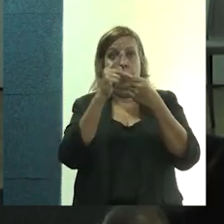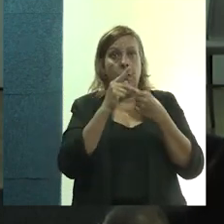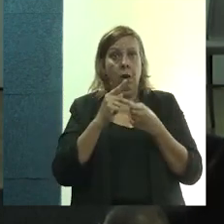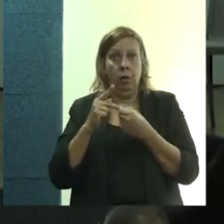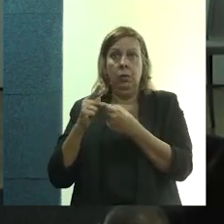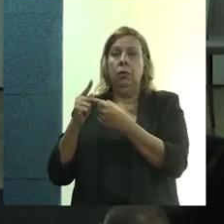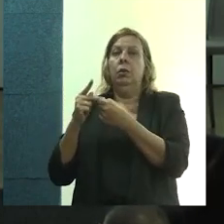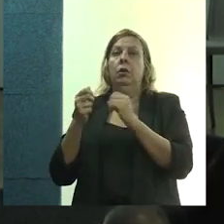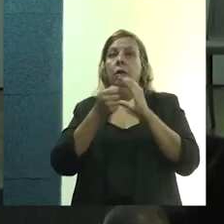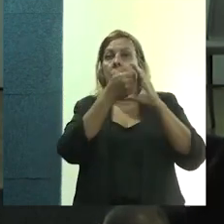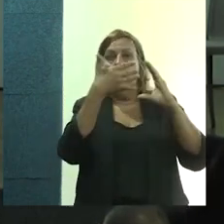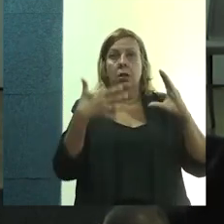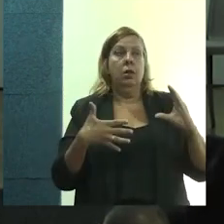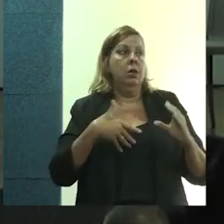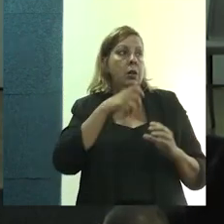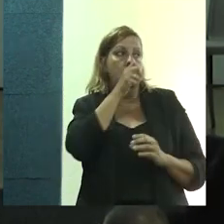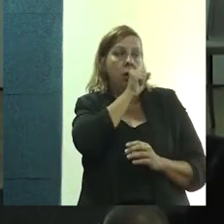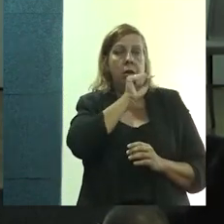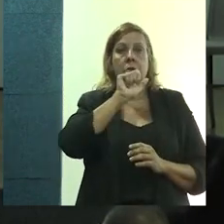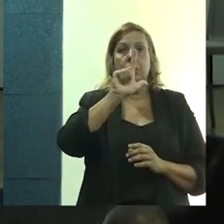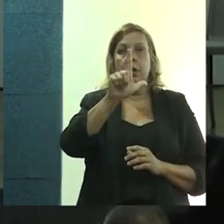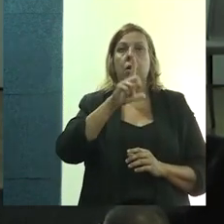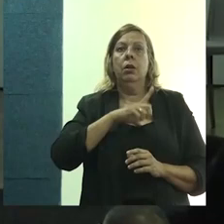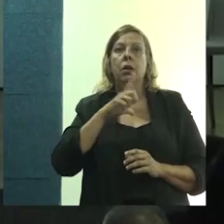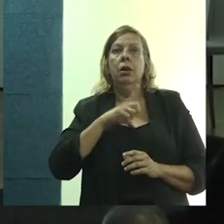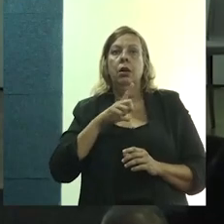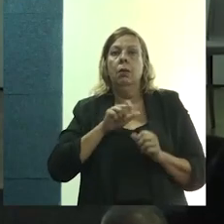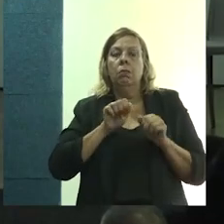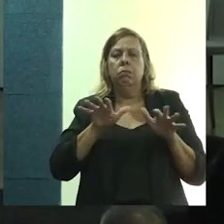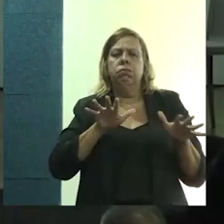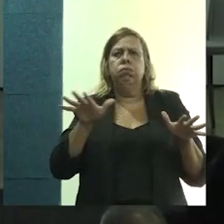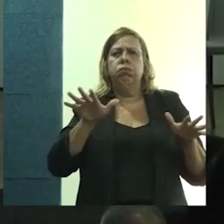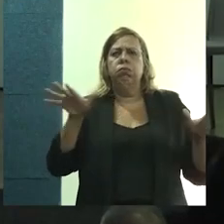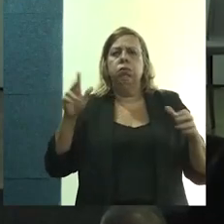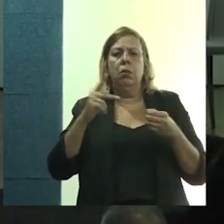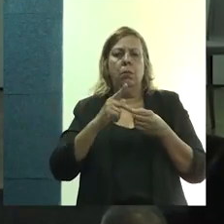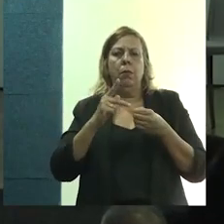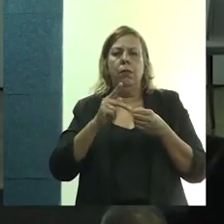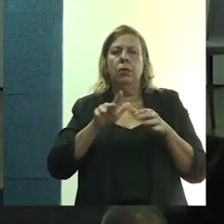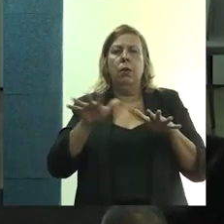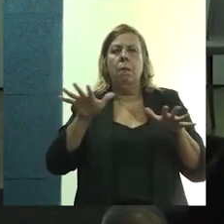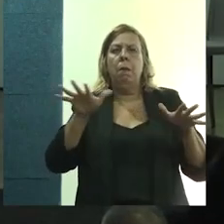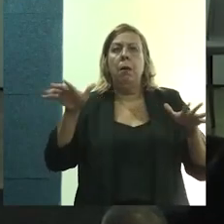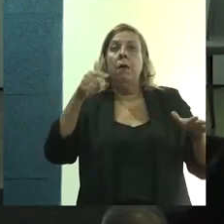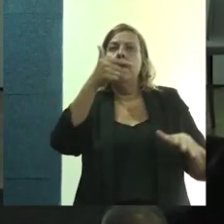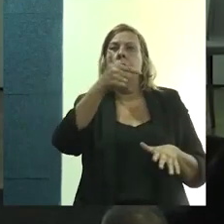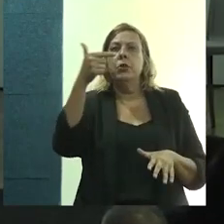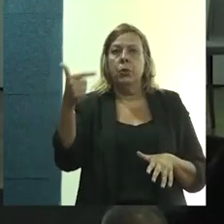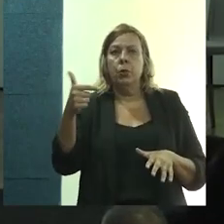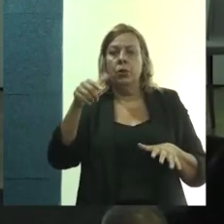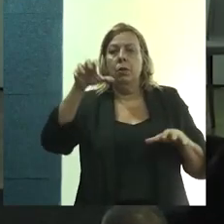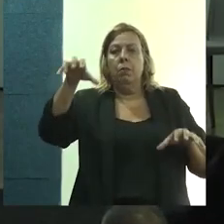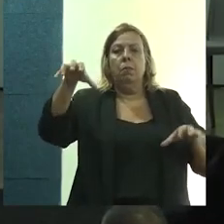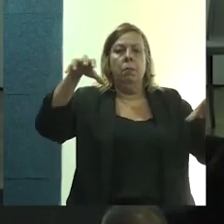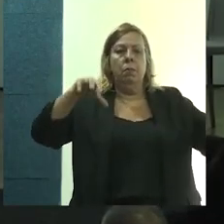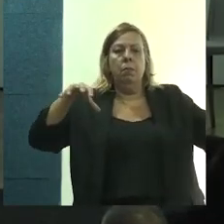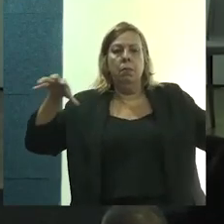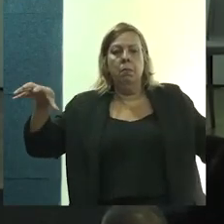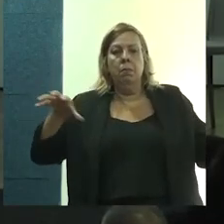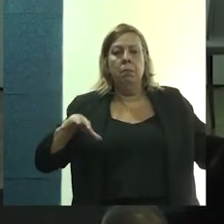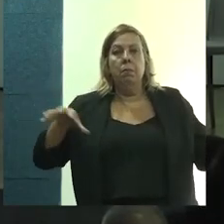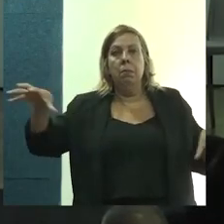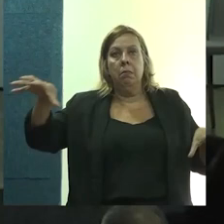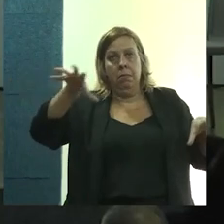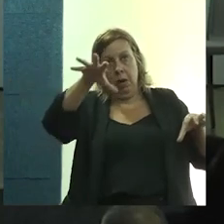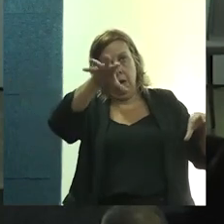Essa é uma outra característica também de Laranjeiras, que é essa dispersão desses povoados. São 22 povoados que estão